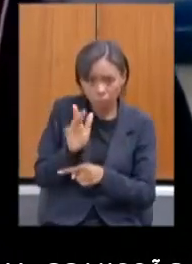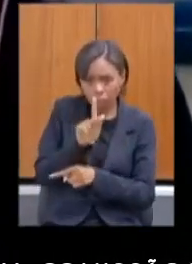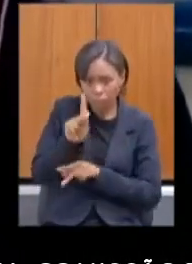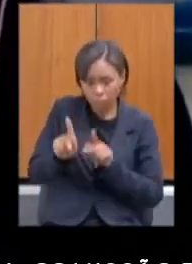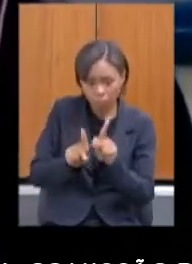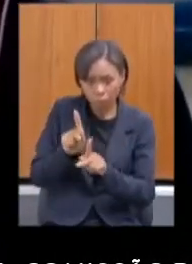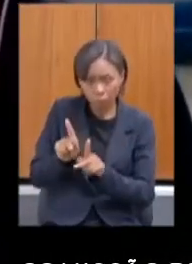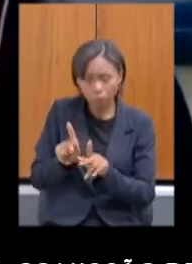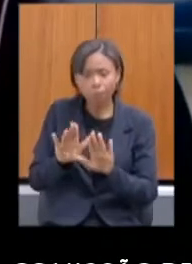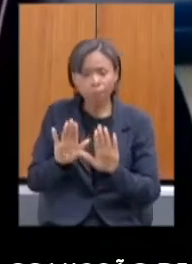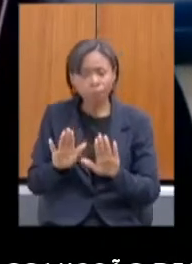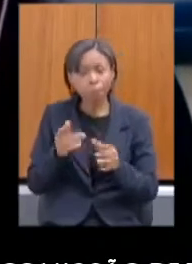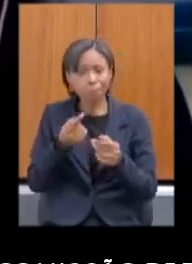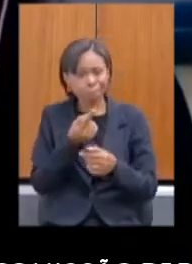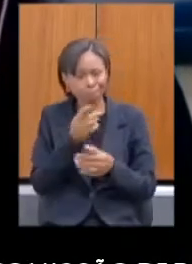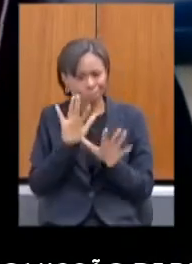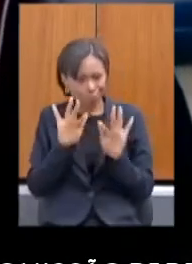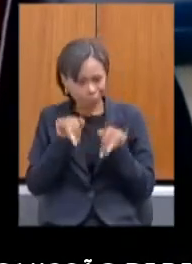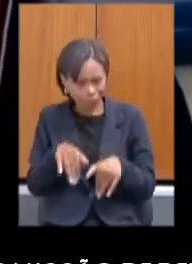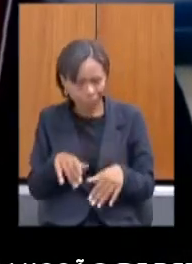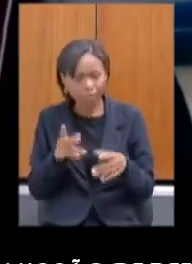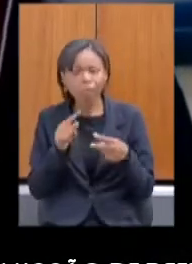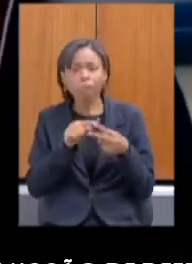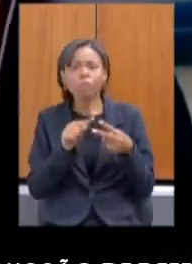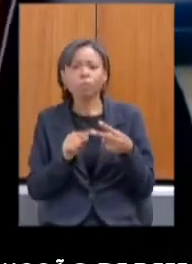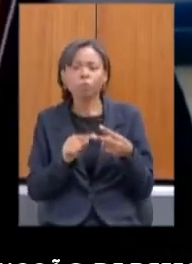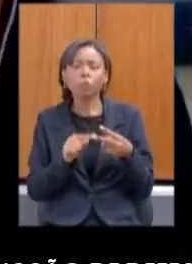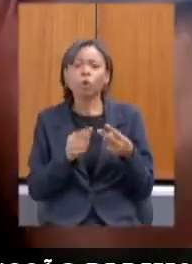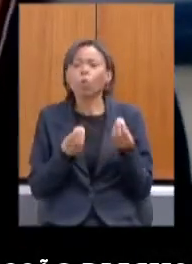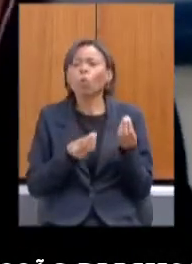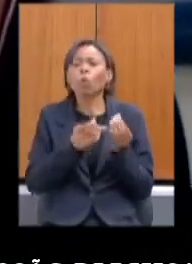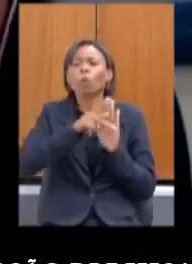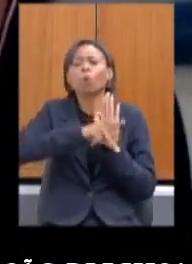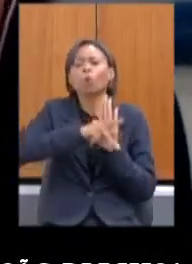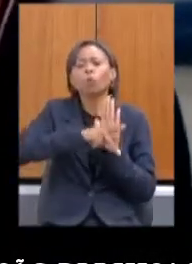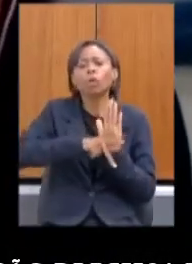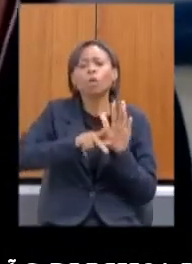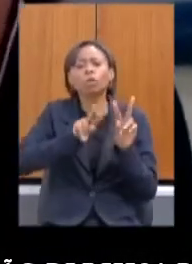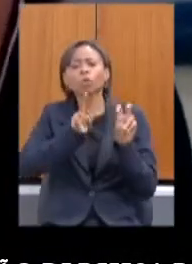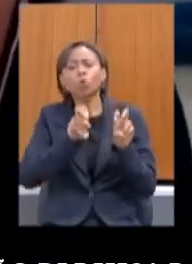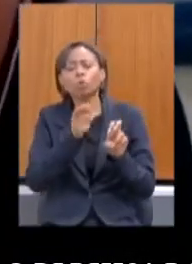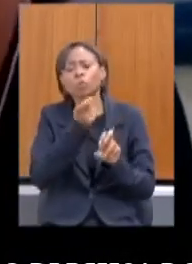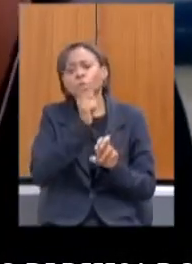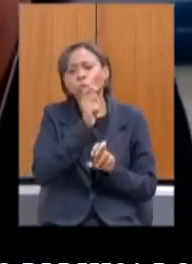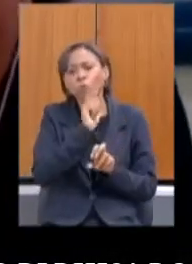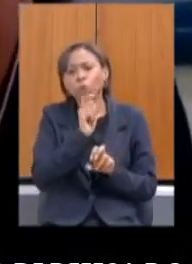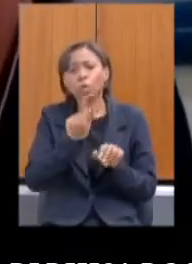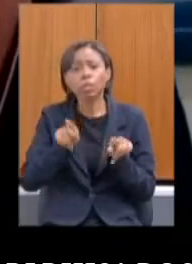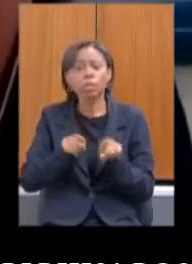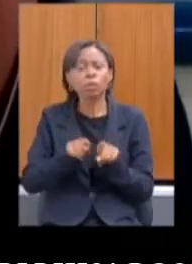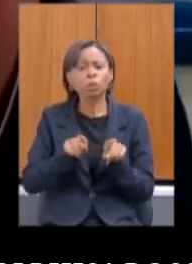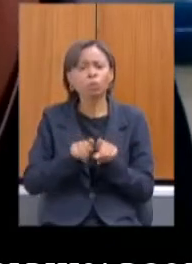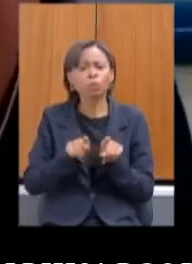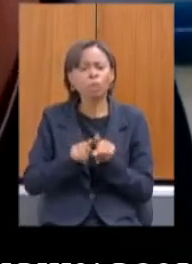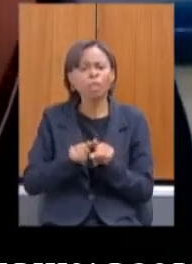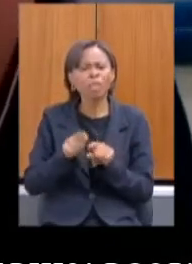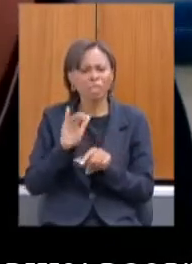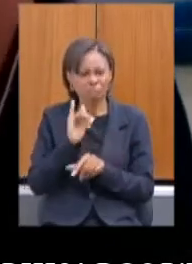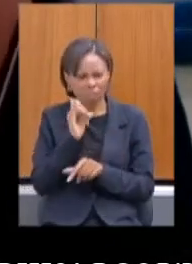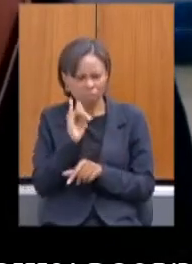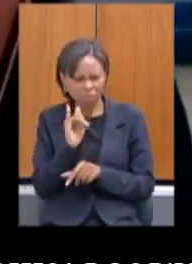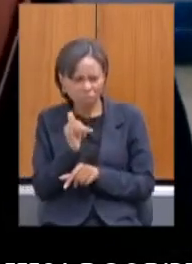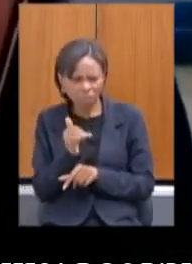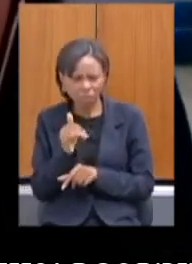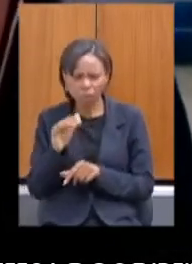perguntinhas como é que anda o plano mineiro sobre drogas e se temos notícias do Fundo Estadual de